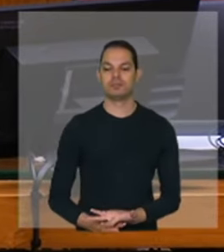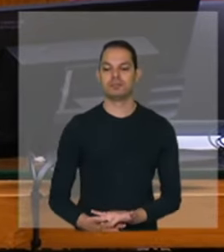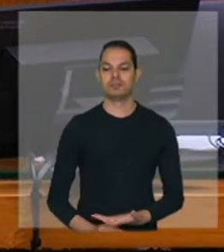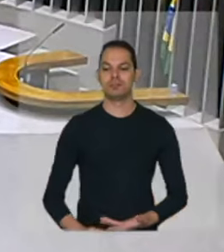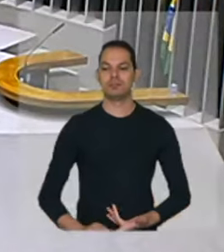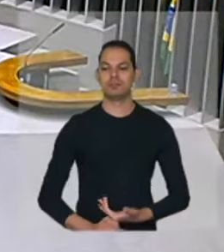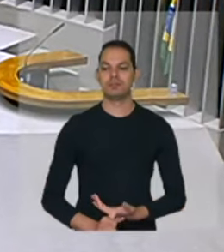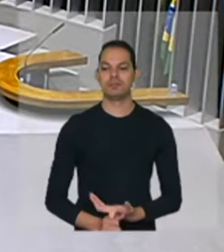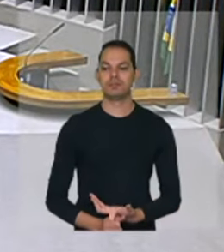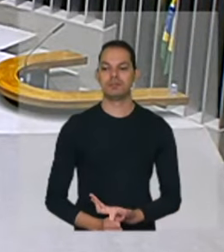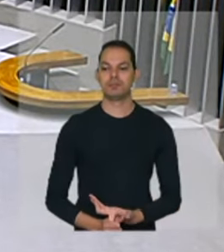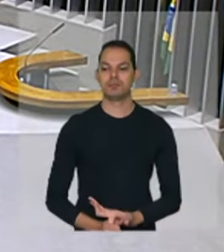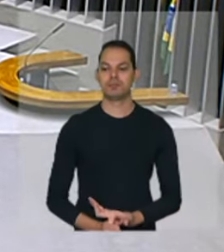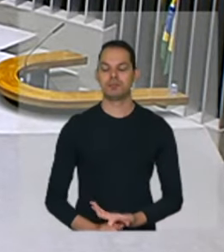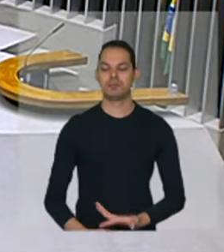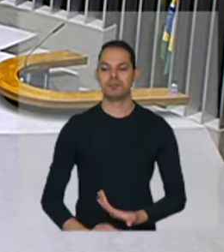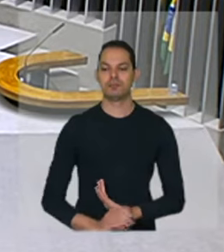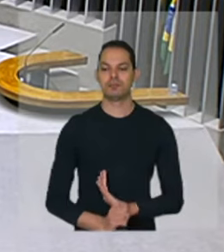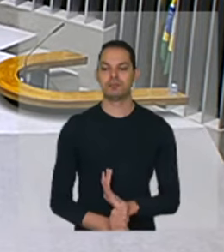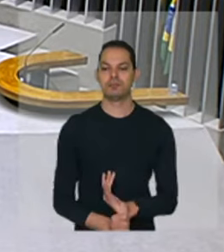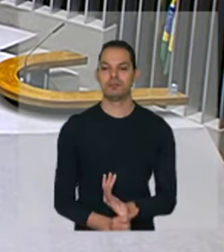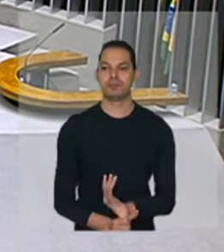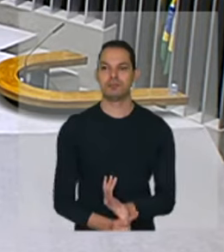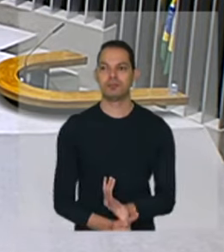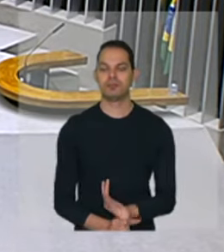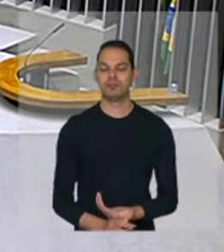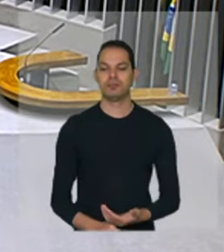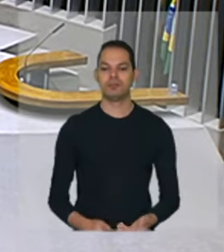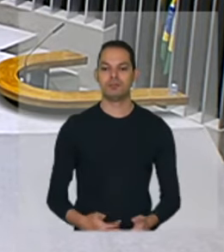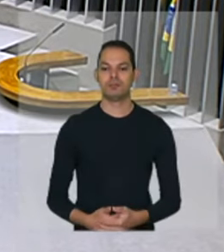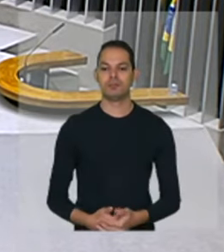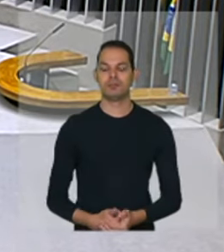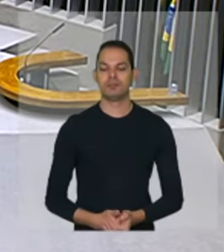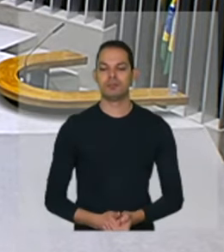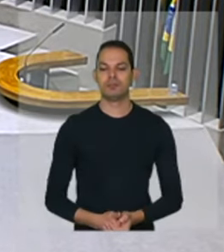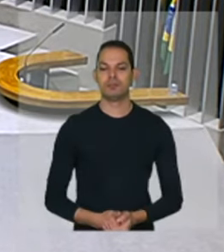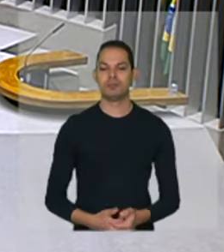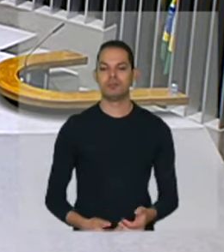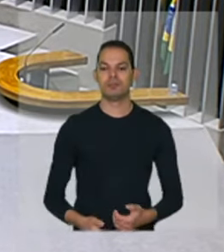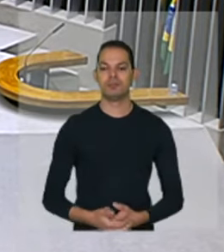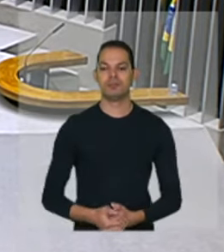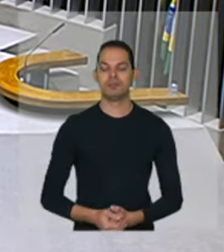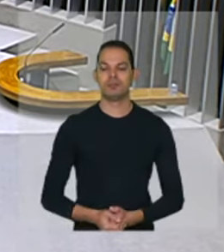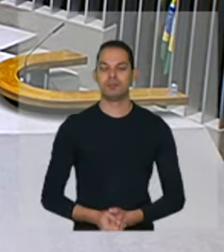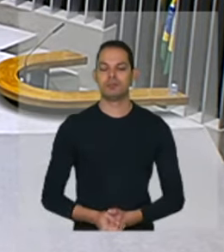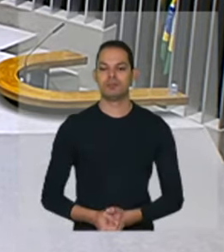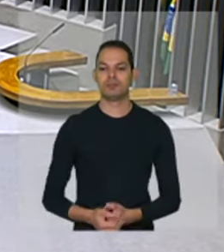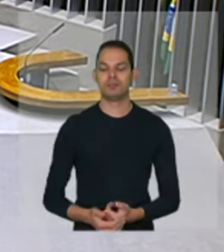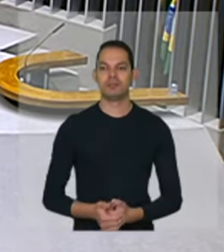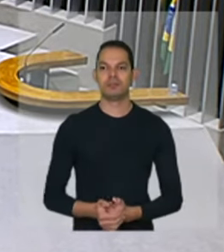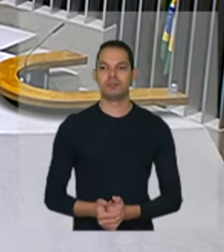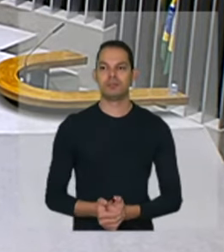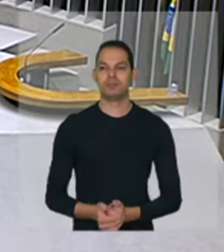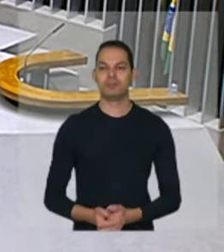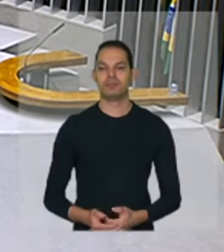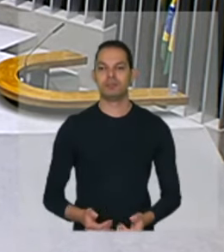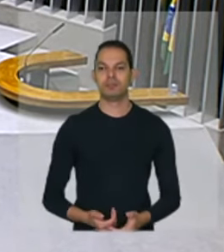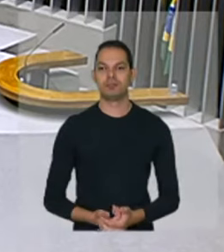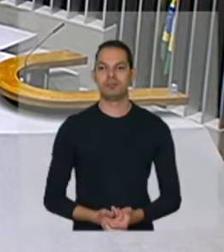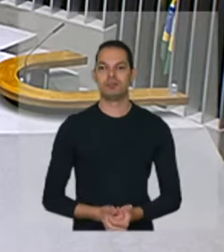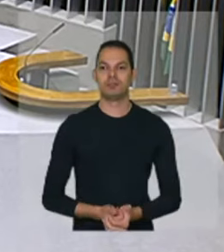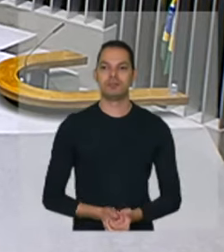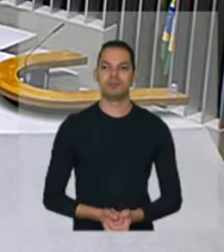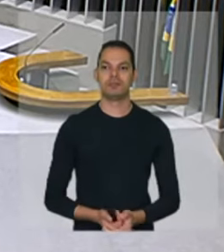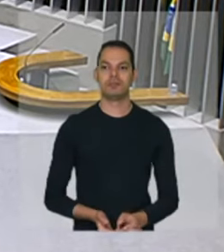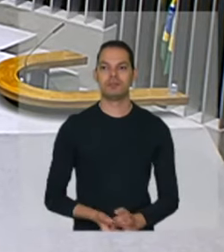o nosso presidente da Frente Parlamentar Mista da Agricultura Familiar, o deputado federal Heitor Chu,